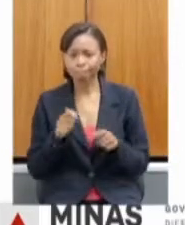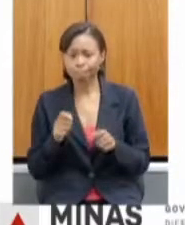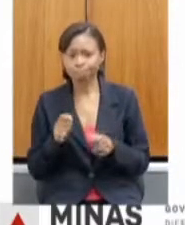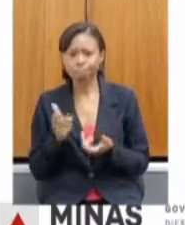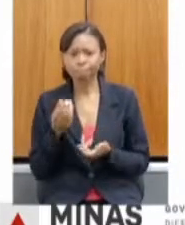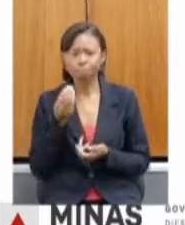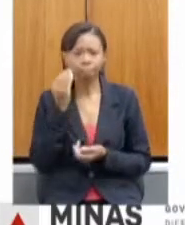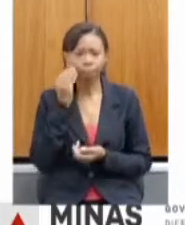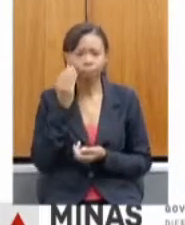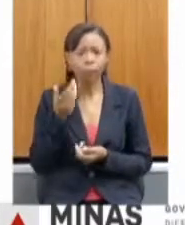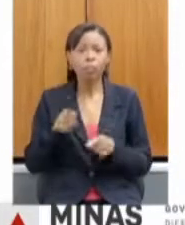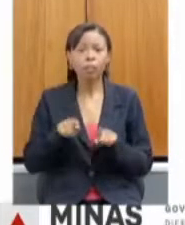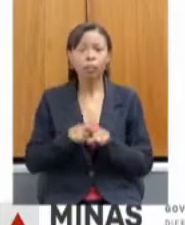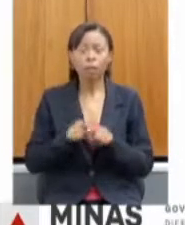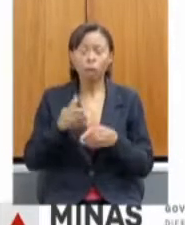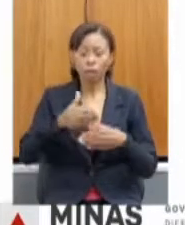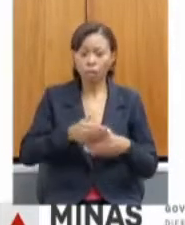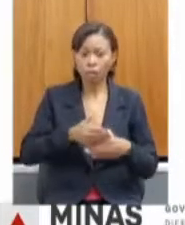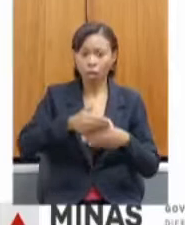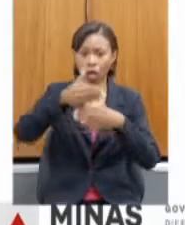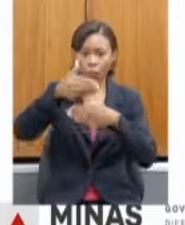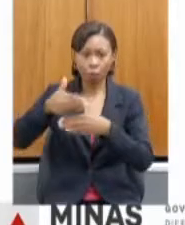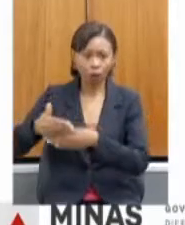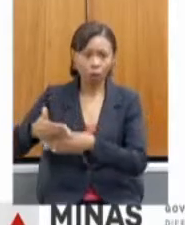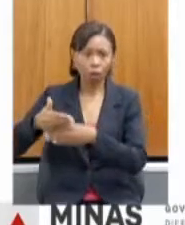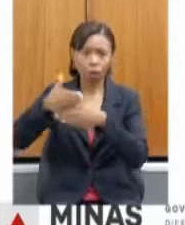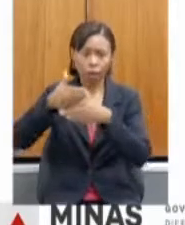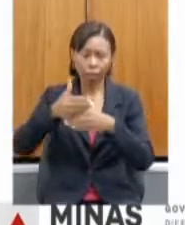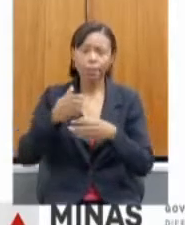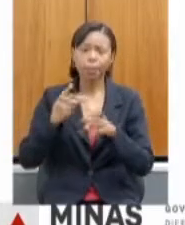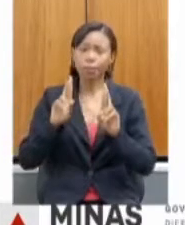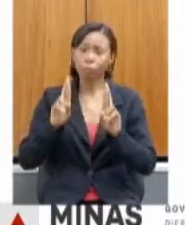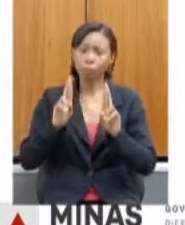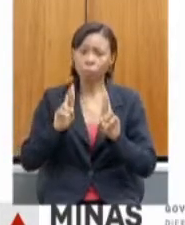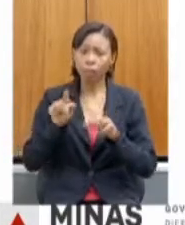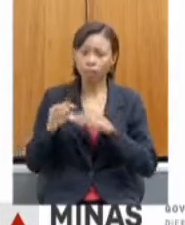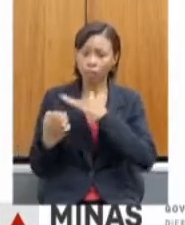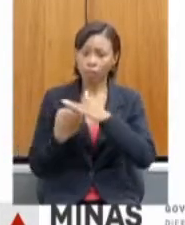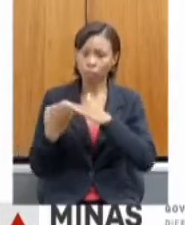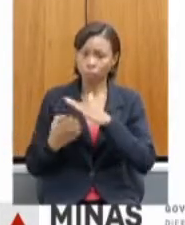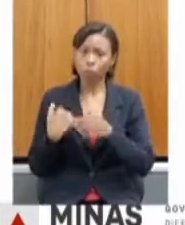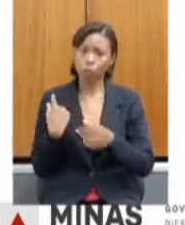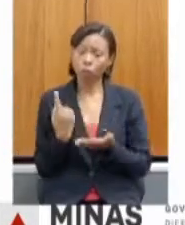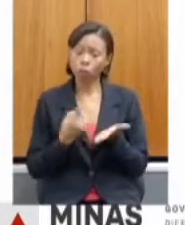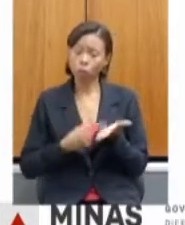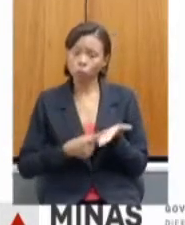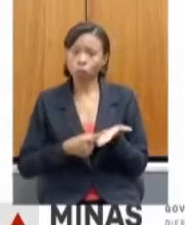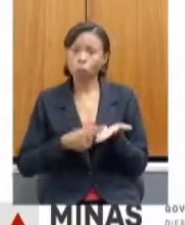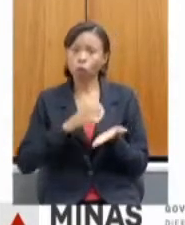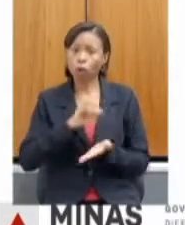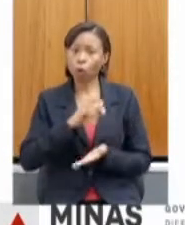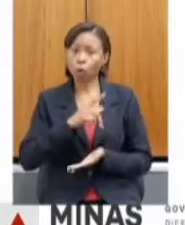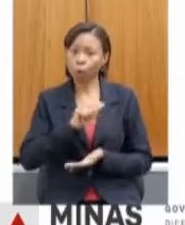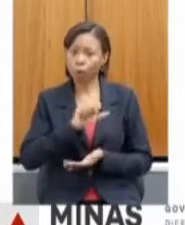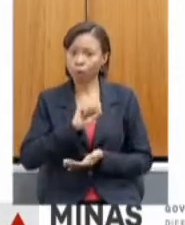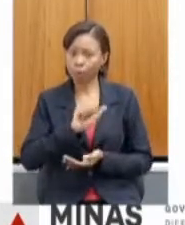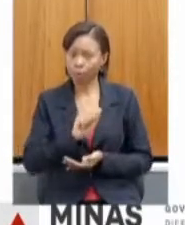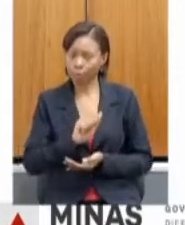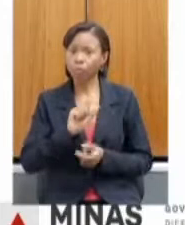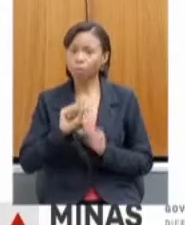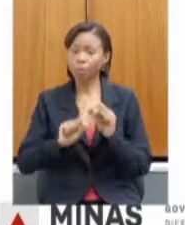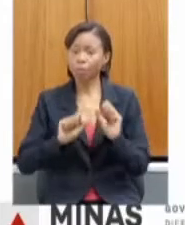responsabilidade da CEAPA, nós assinamos um termo de cooperação com a Copasa visando a contratação de uma empresa especializada na auditoria de segurança dessas